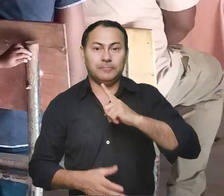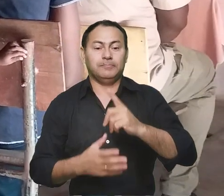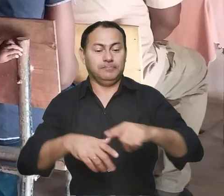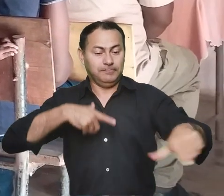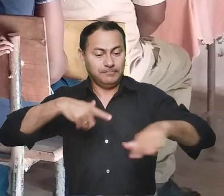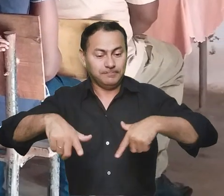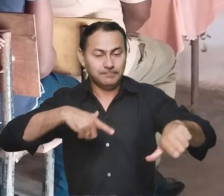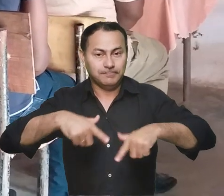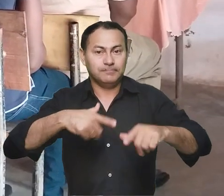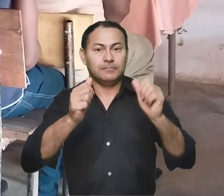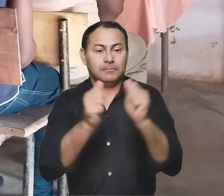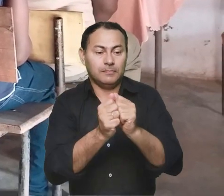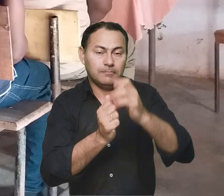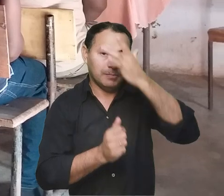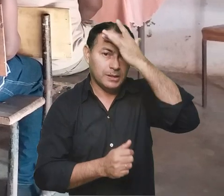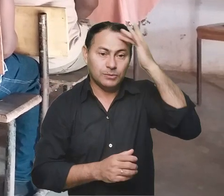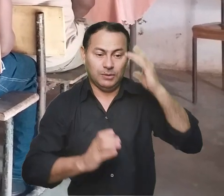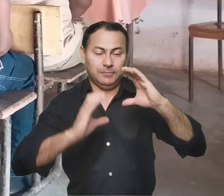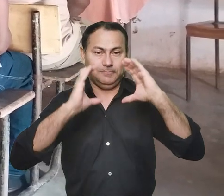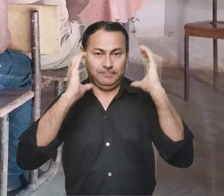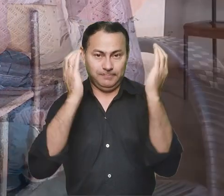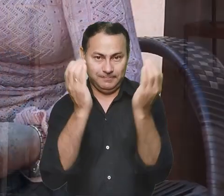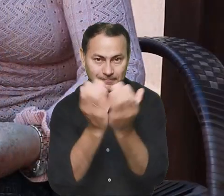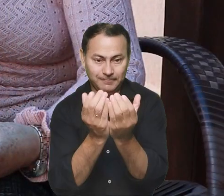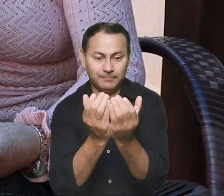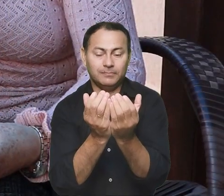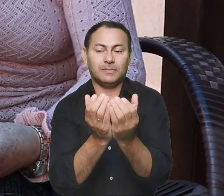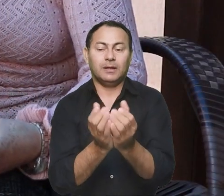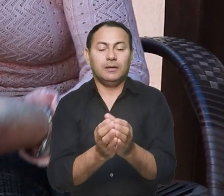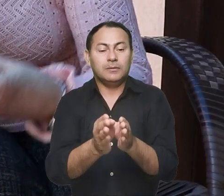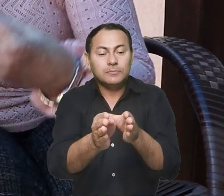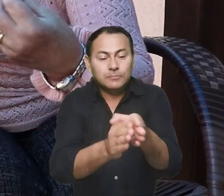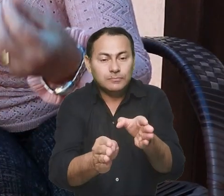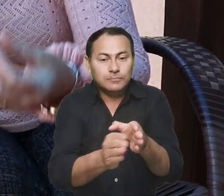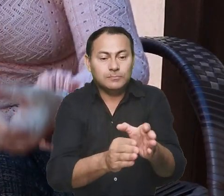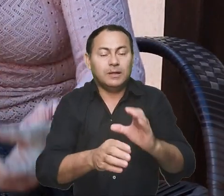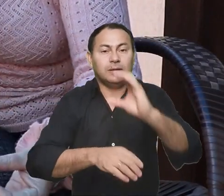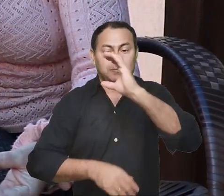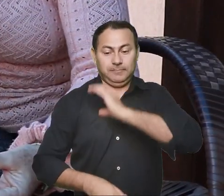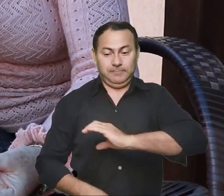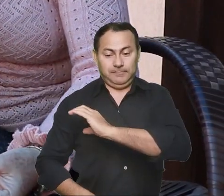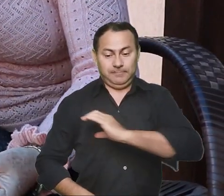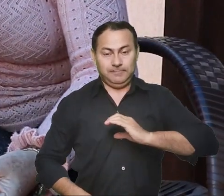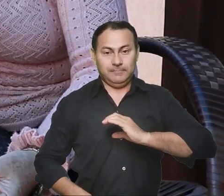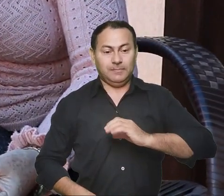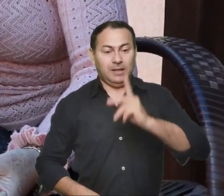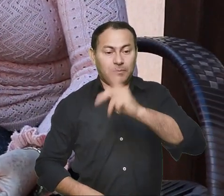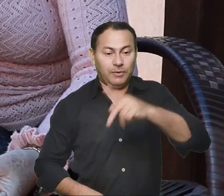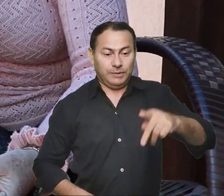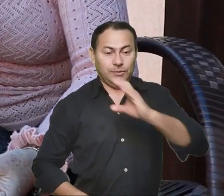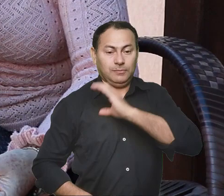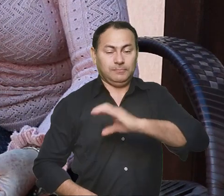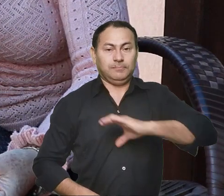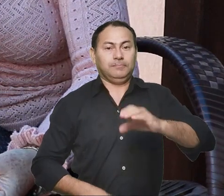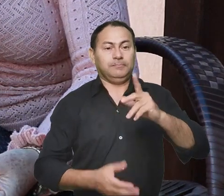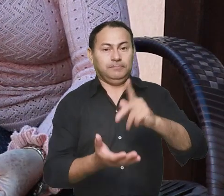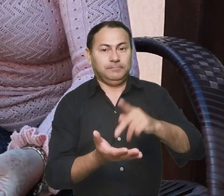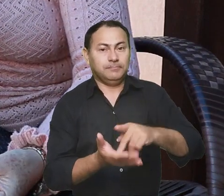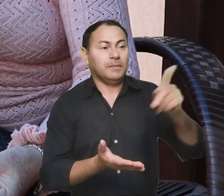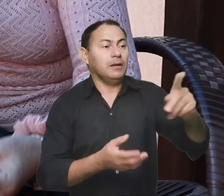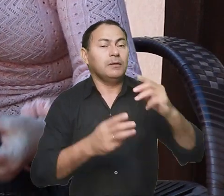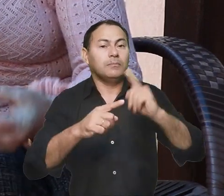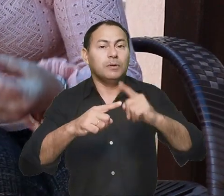trabalhado com as pessoas da comunidade, formando catequistas para aquela realidade.